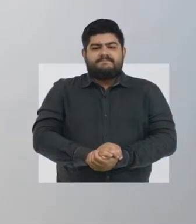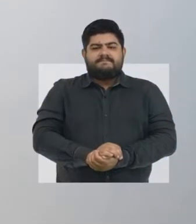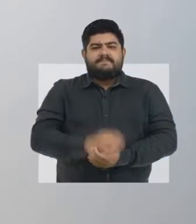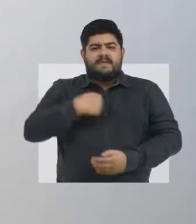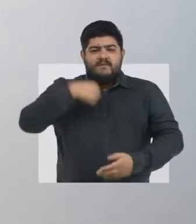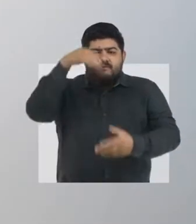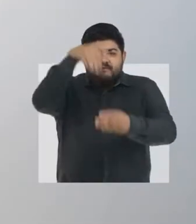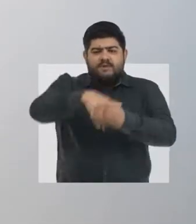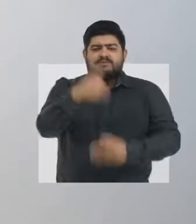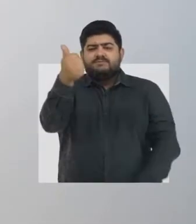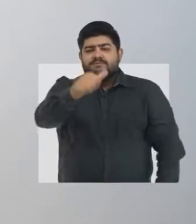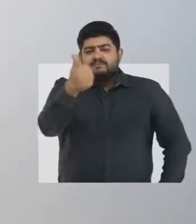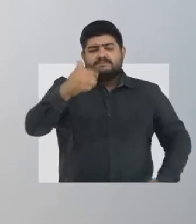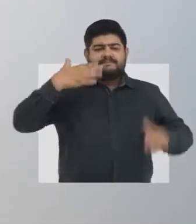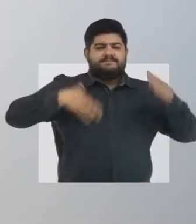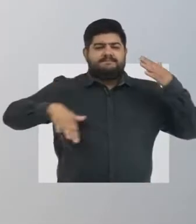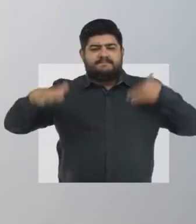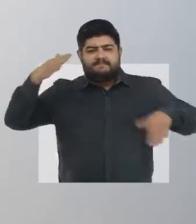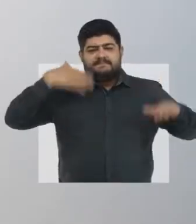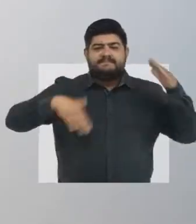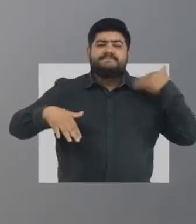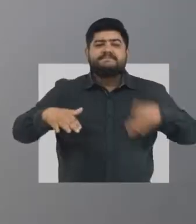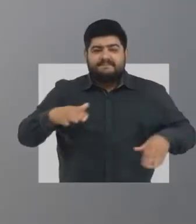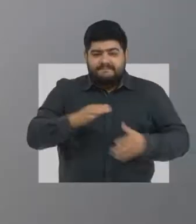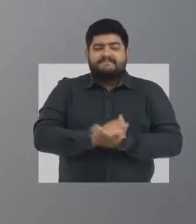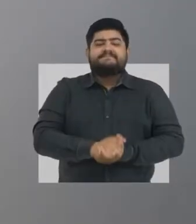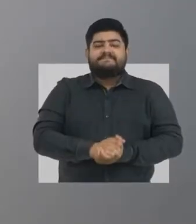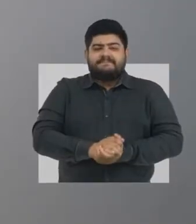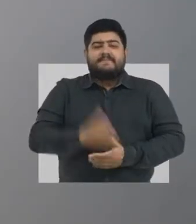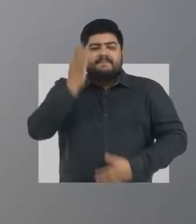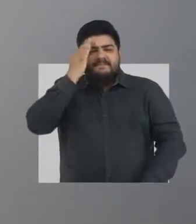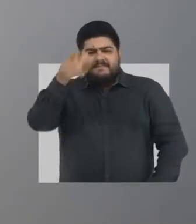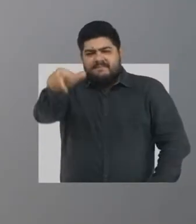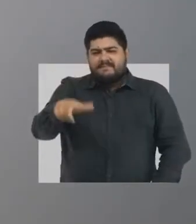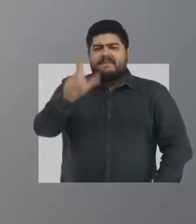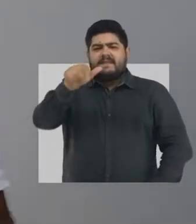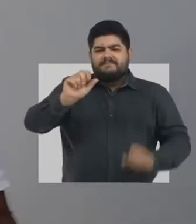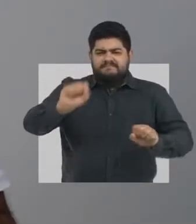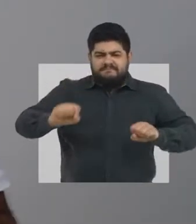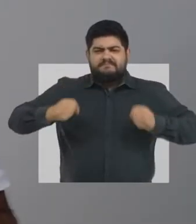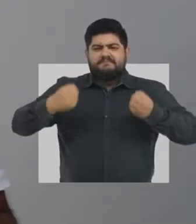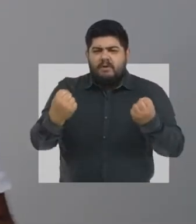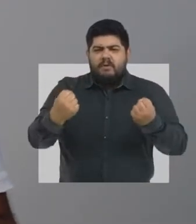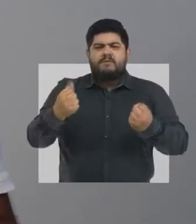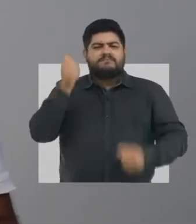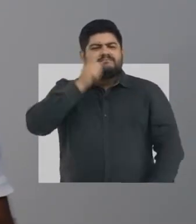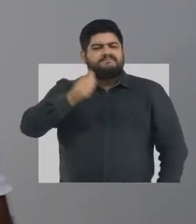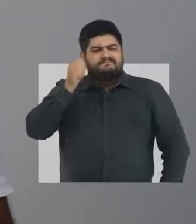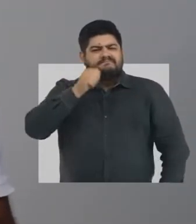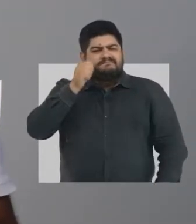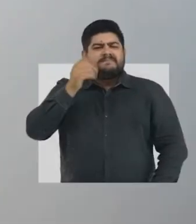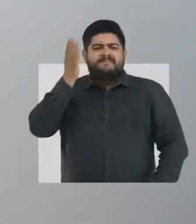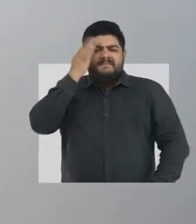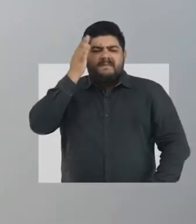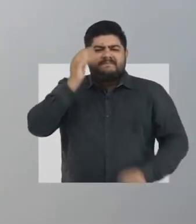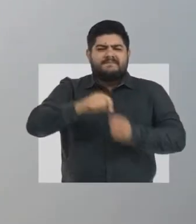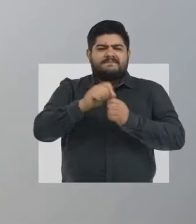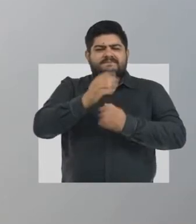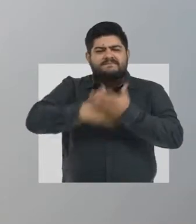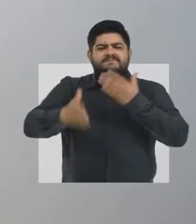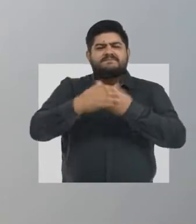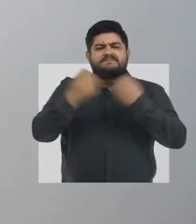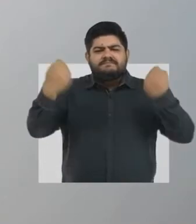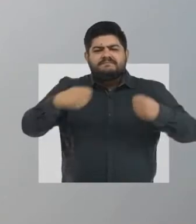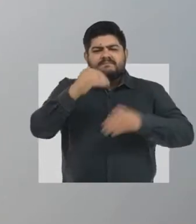Eu voto onze. Cristiane Lopes. Eu sei que ela é uma mulher guerreira e que vai fazer tudo o que for possível pelo